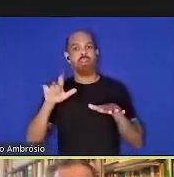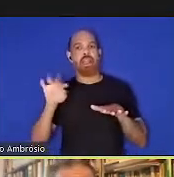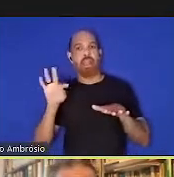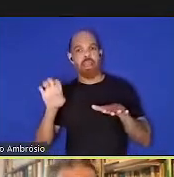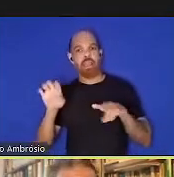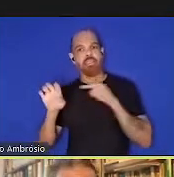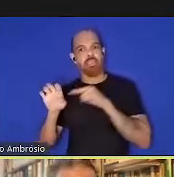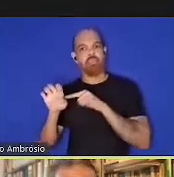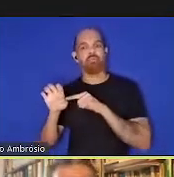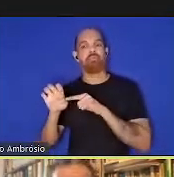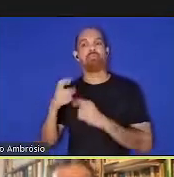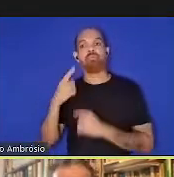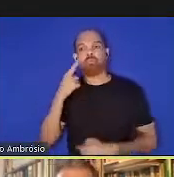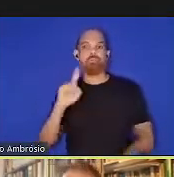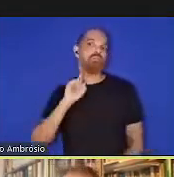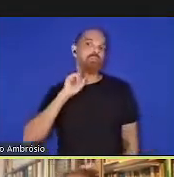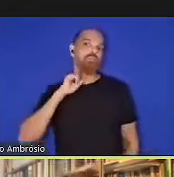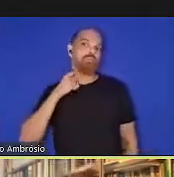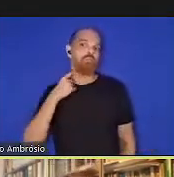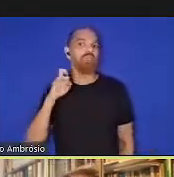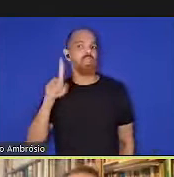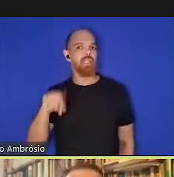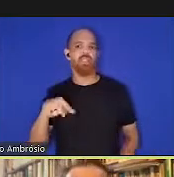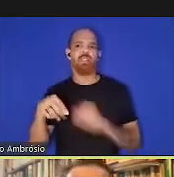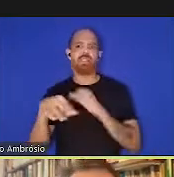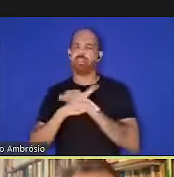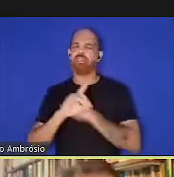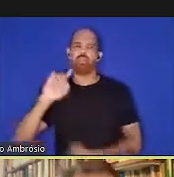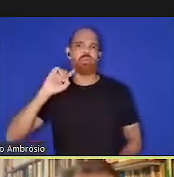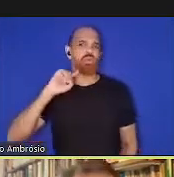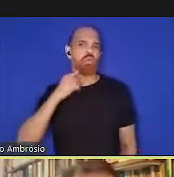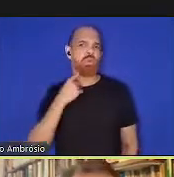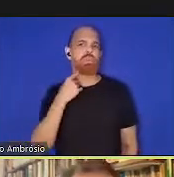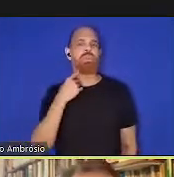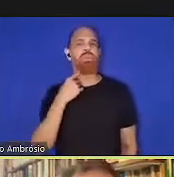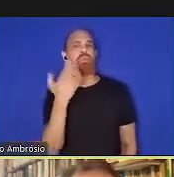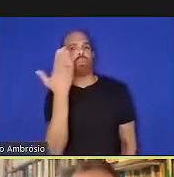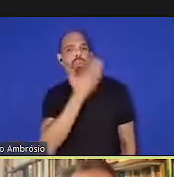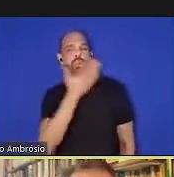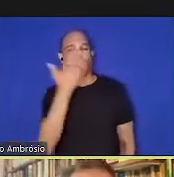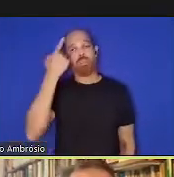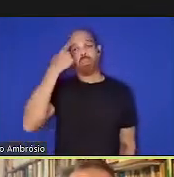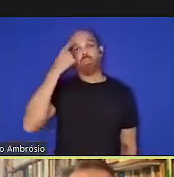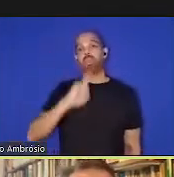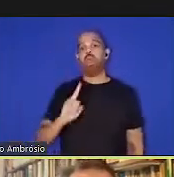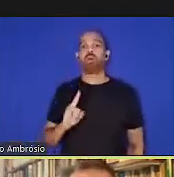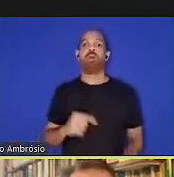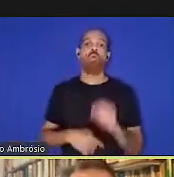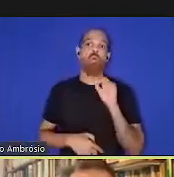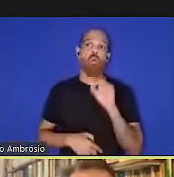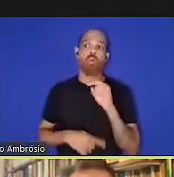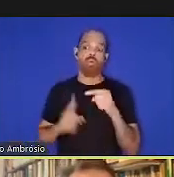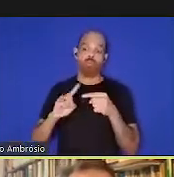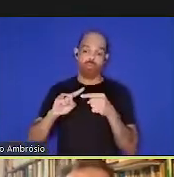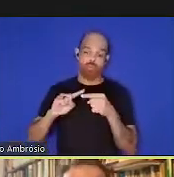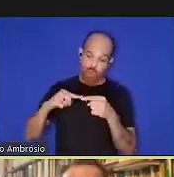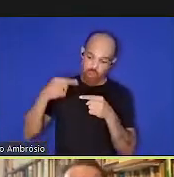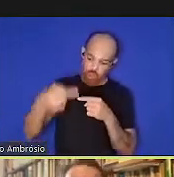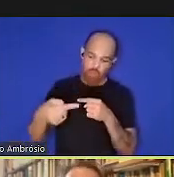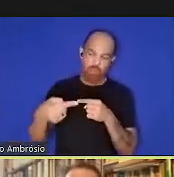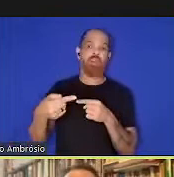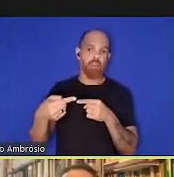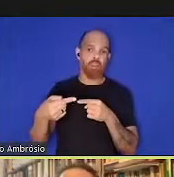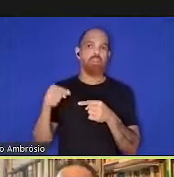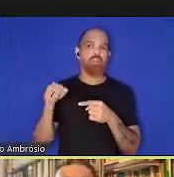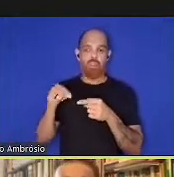aqui a poluição, era uma cidade muito poluída e nós nem sabíamos que pouco depois tudo